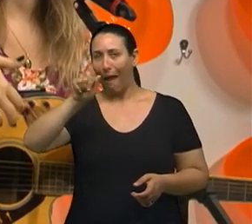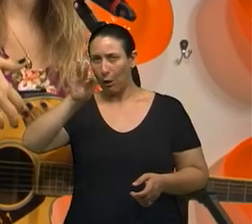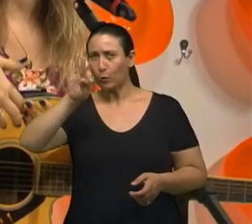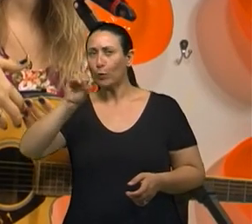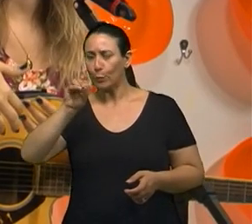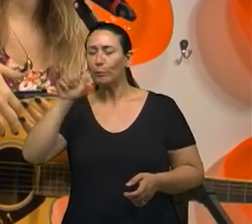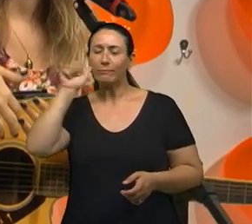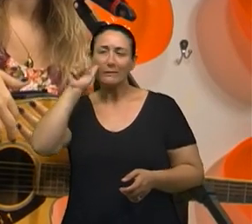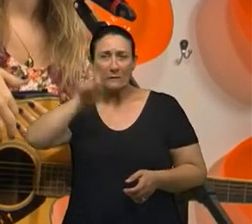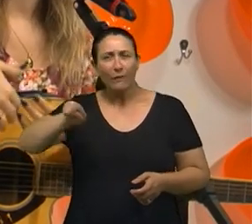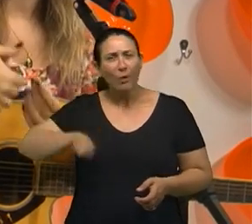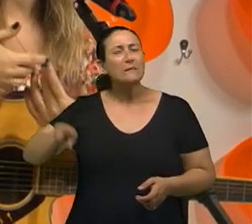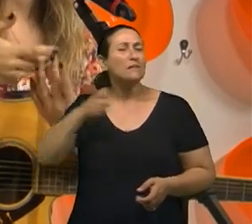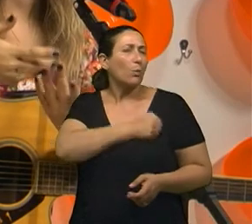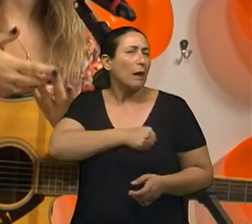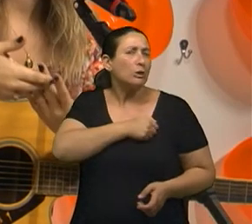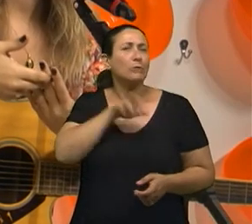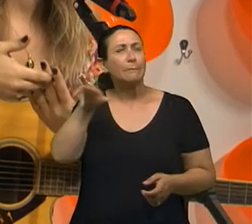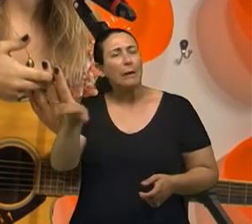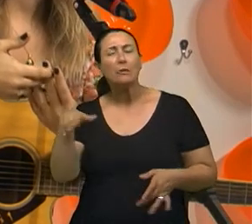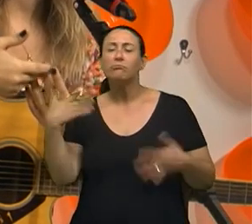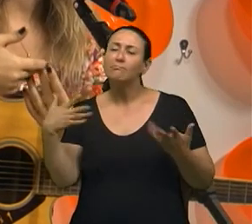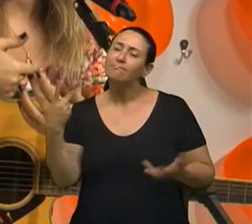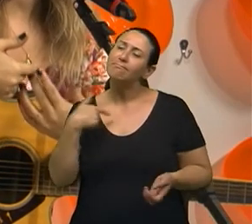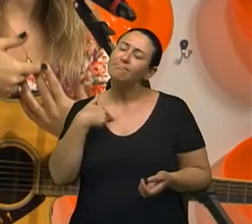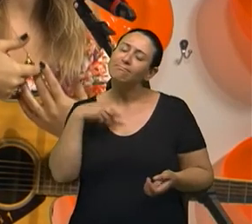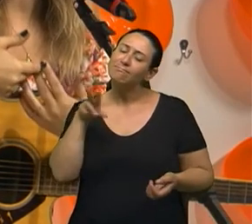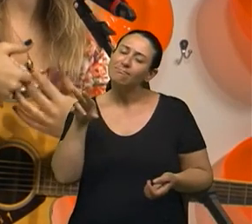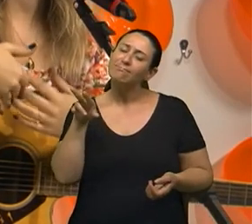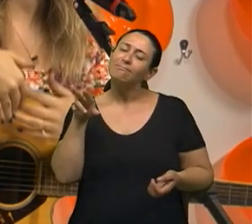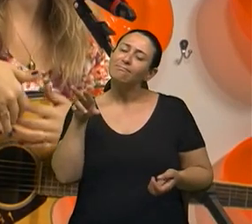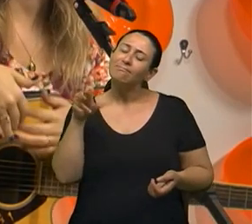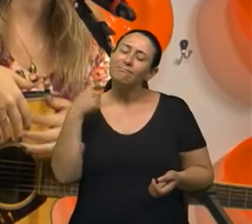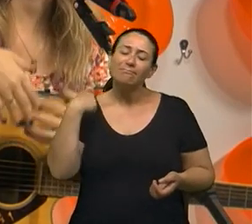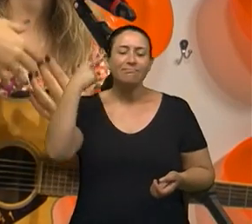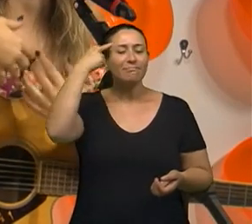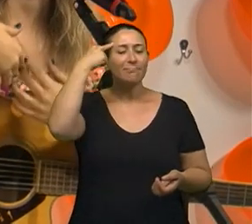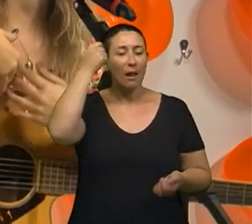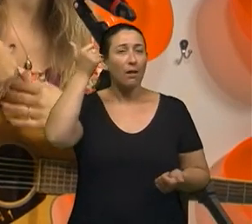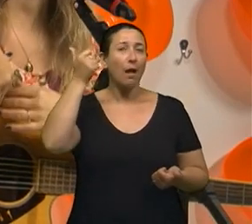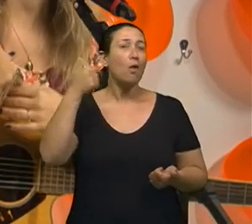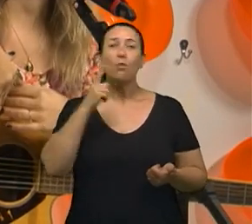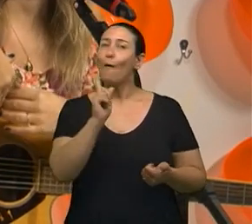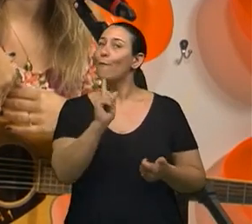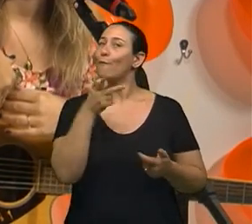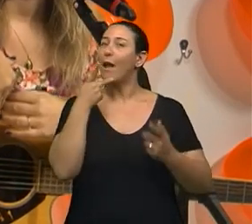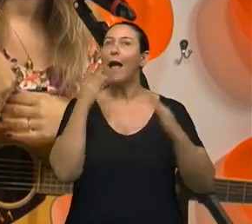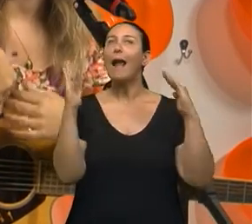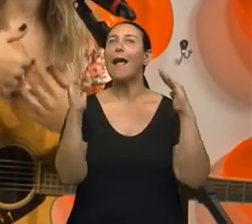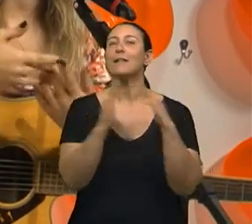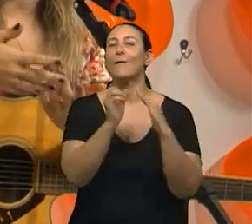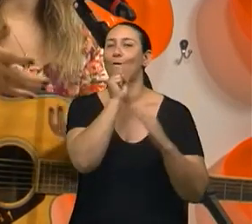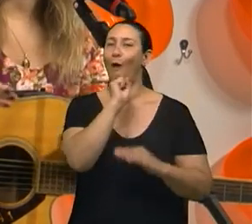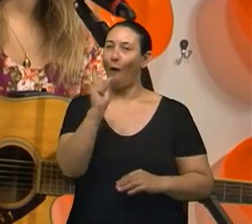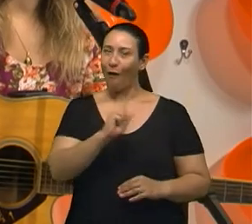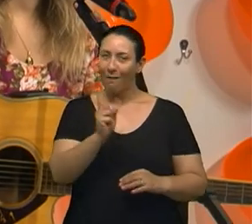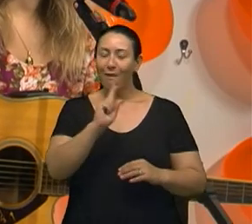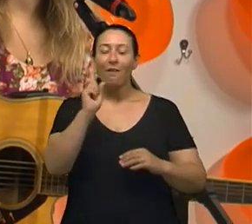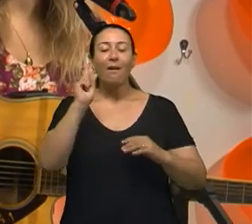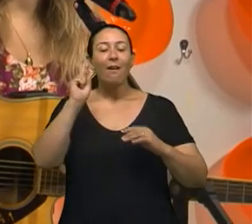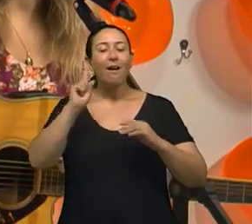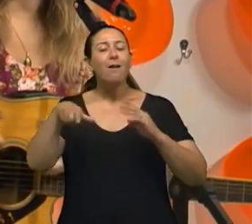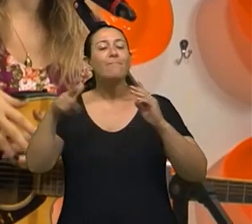elaborei essa canção. E o mais impressionante é que, embora a música não fale exatamente da casa da minha avó, ela acaba